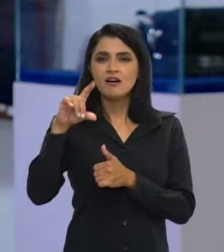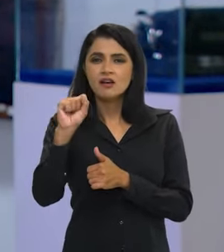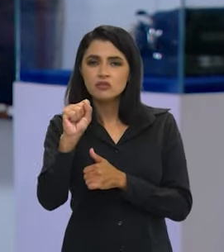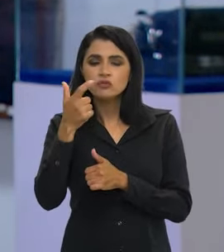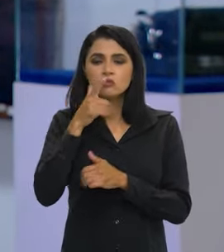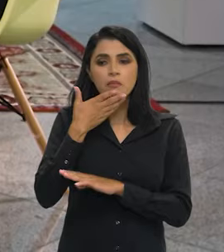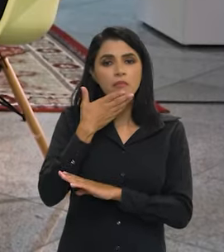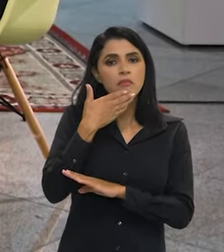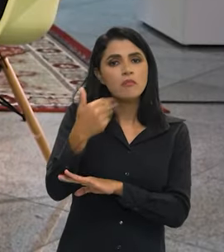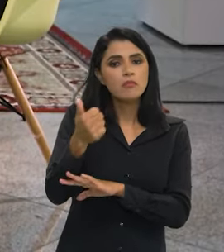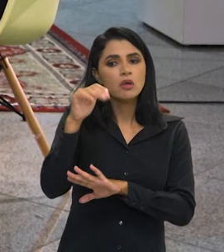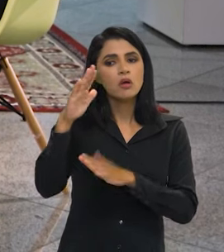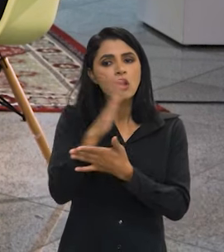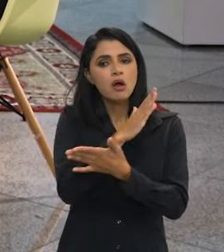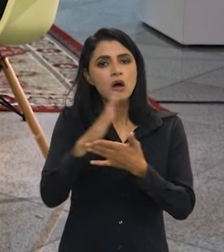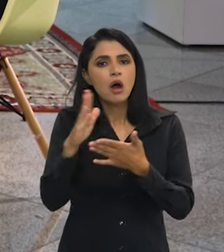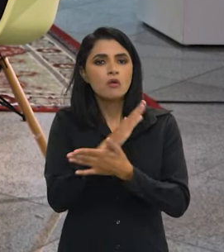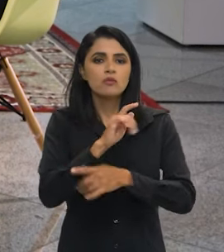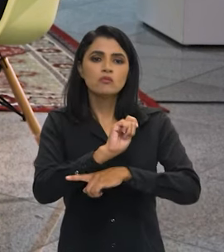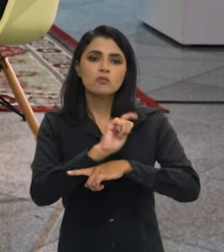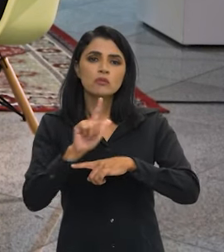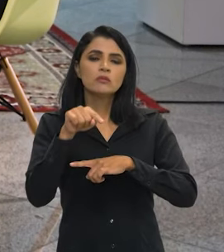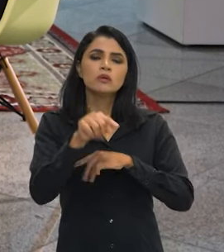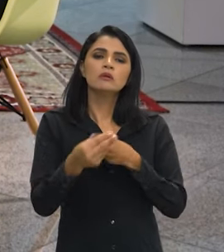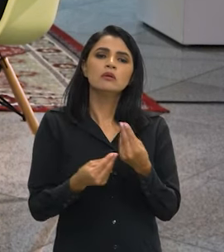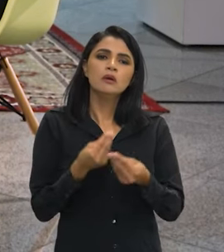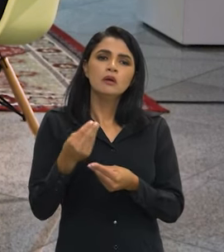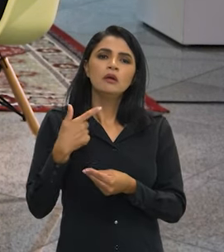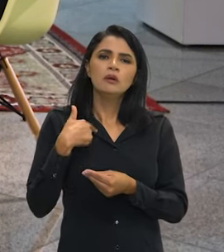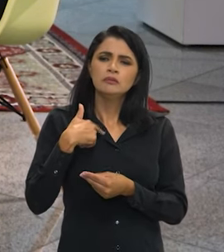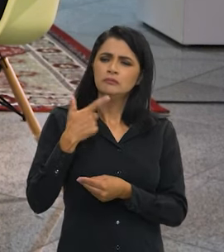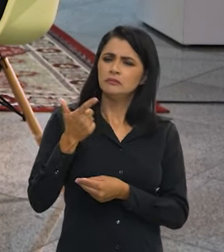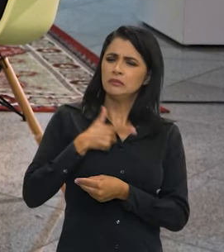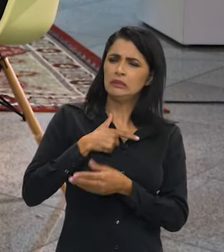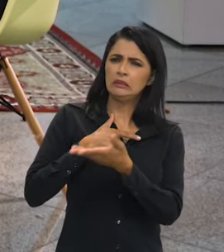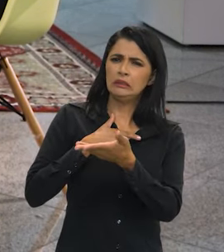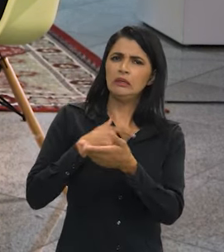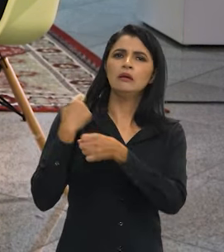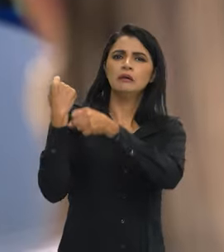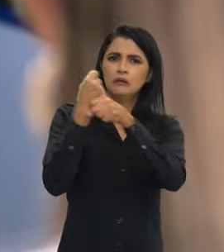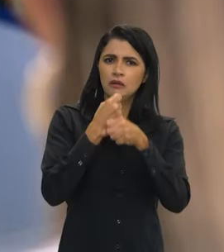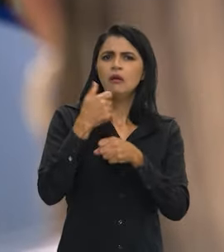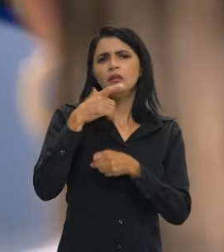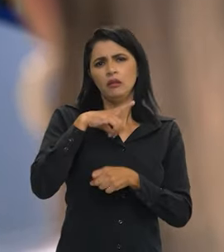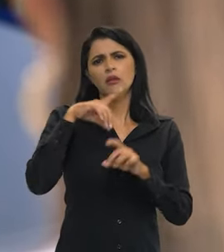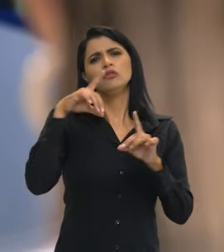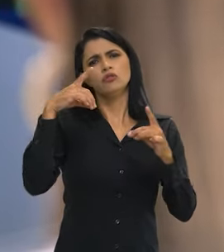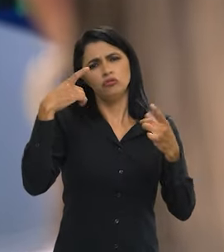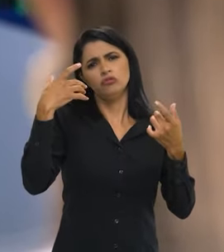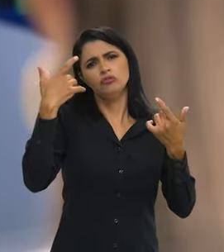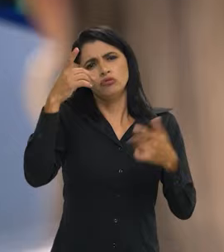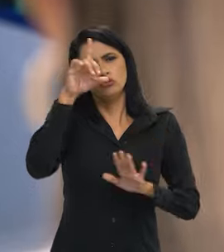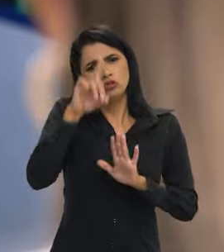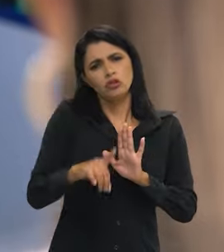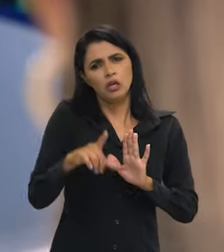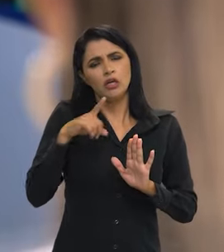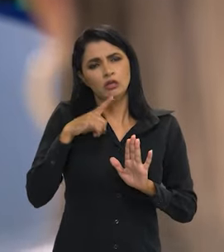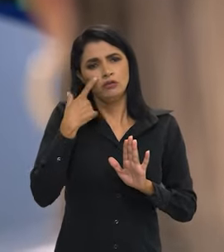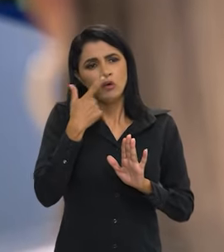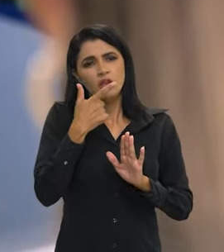sabe a necessidade de melhorar algumas agências que estão muito feias. E o brasileiro tem direito de ter uma agência bonita.